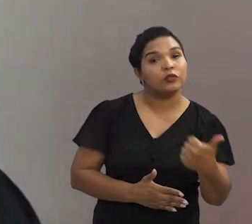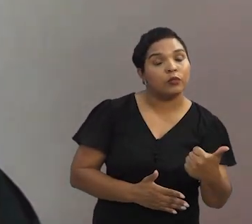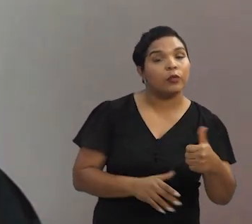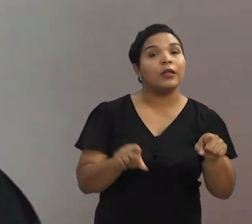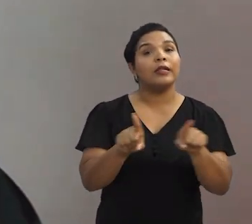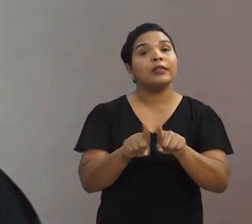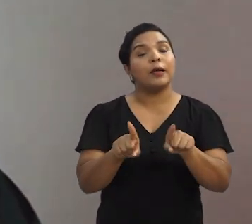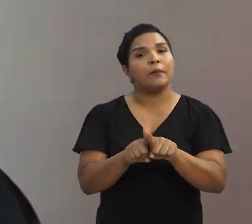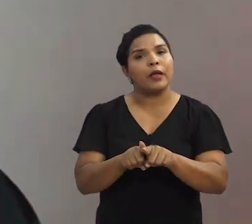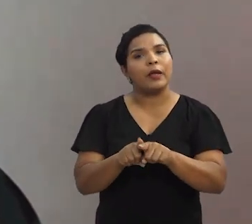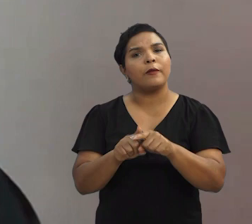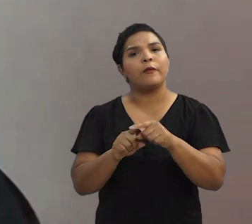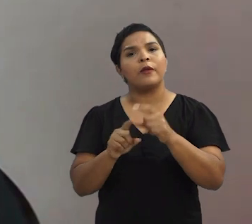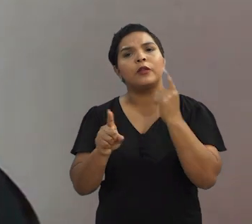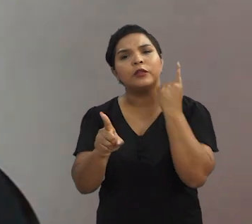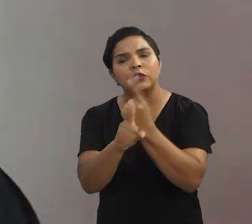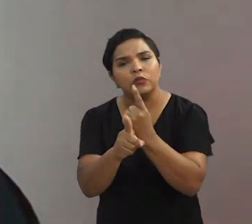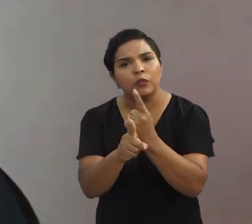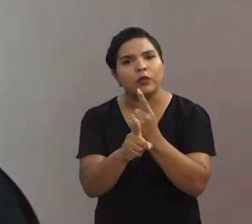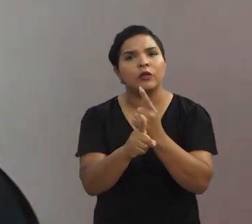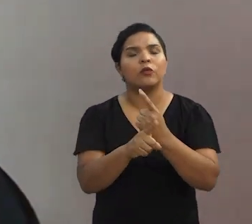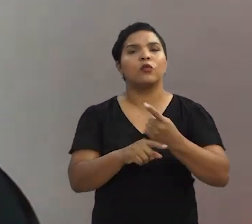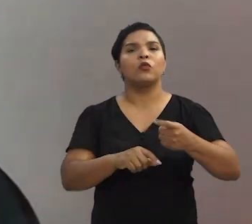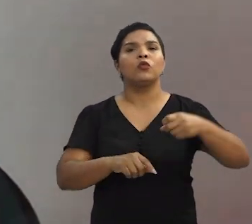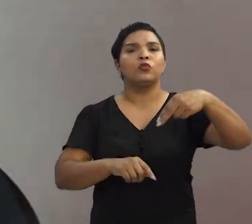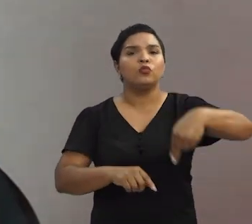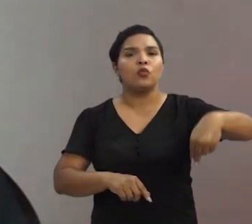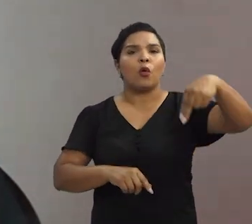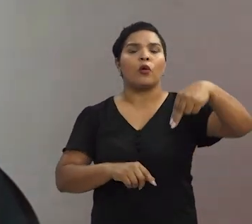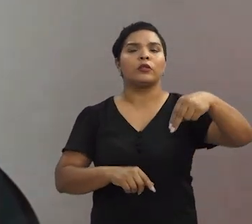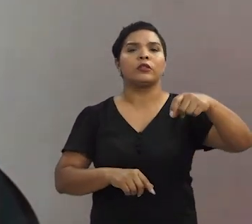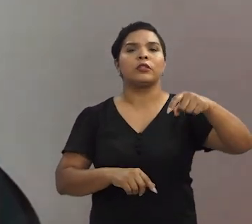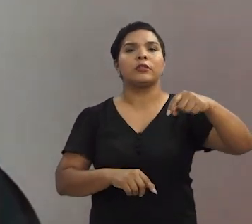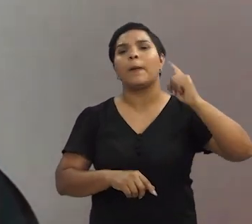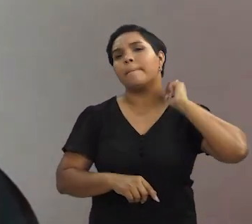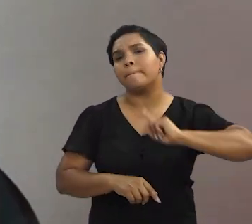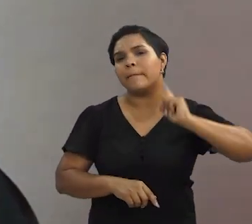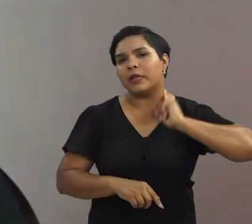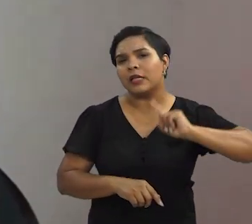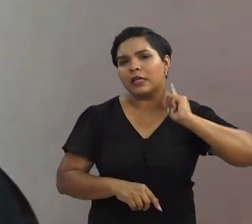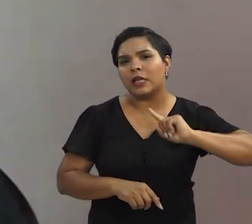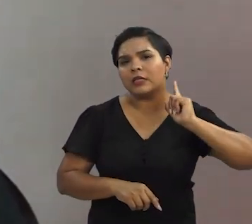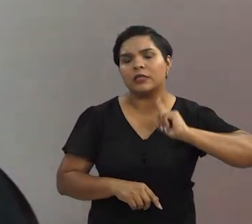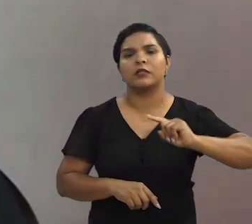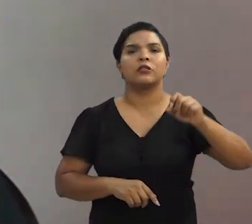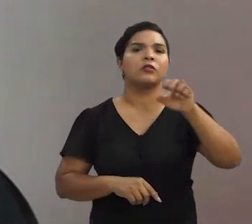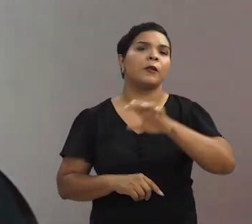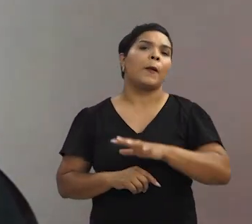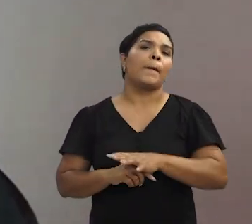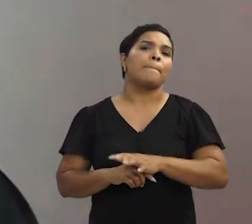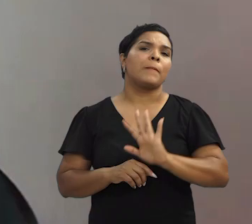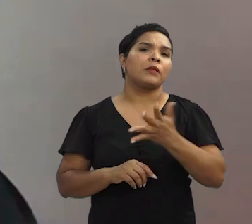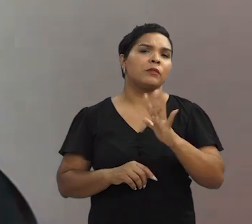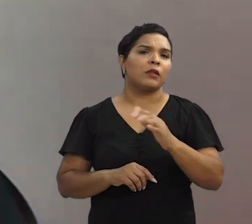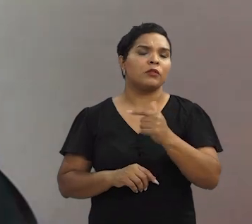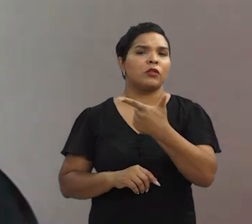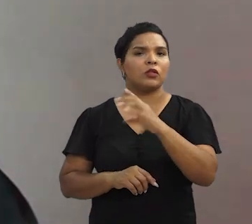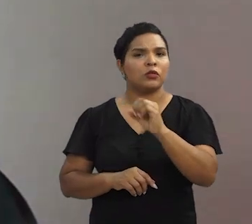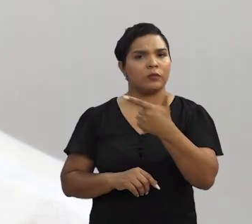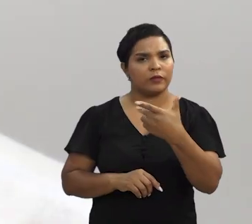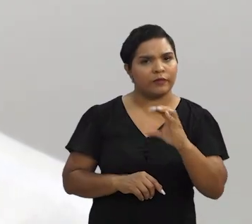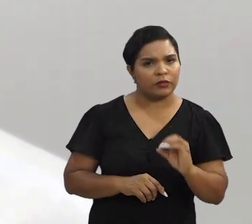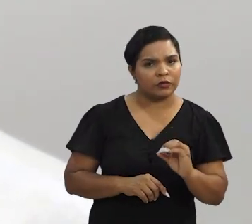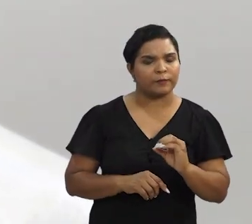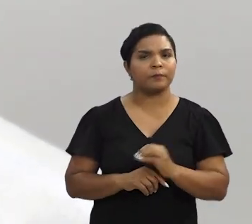também detectou a presença do vírus no norte de Minas Gerais em meados de 2021.